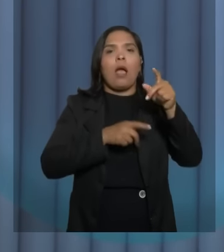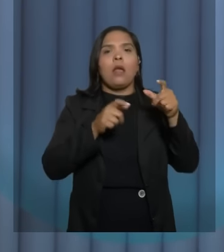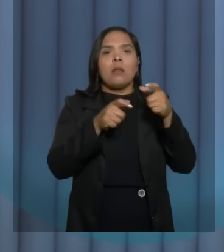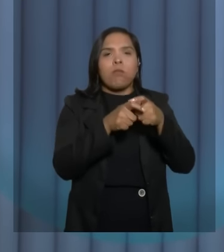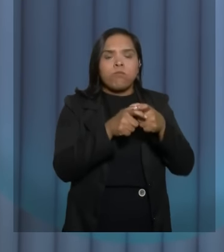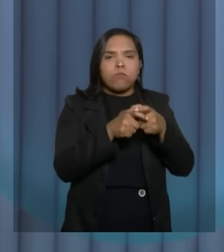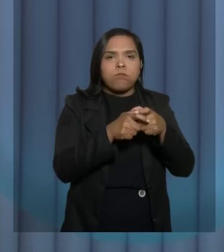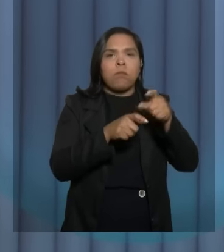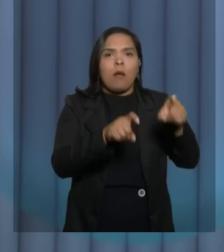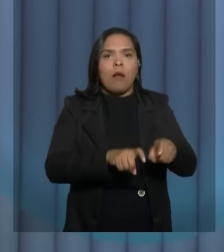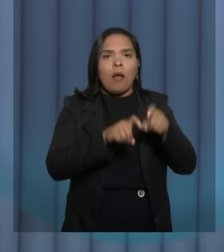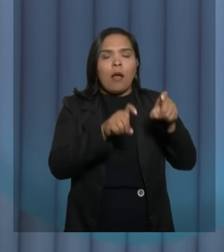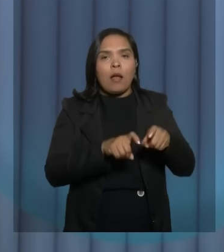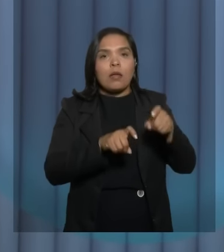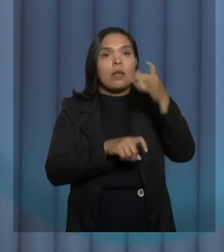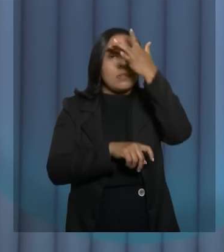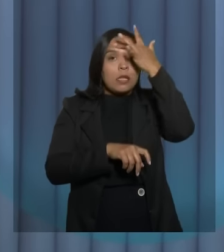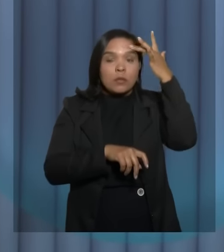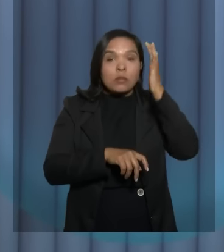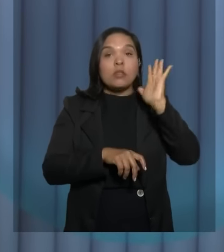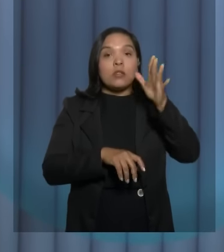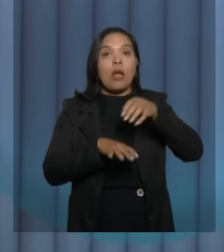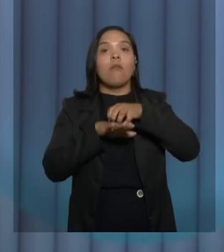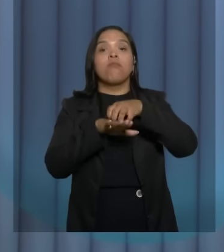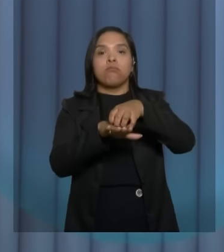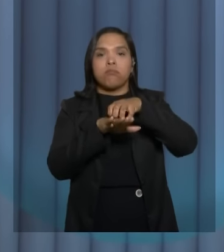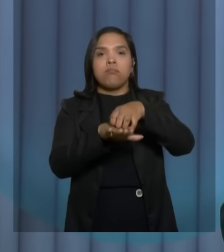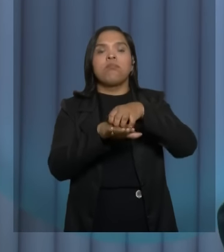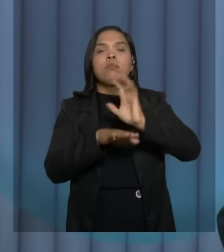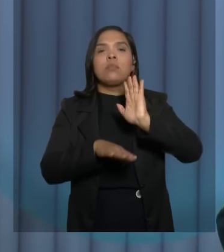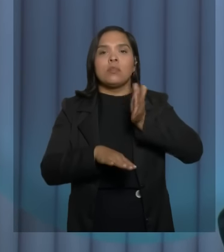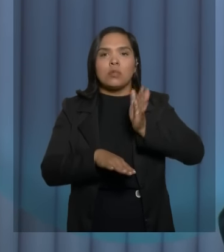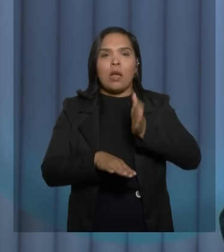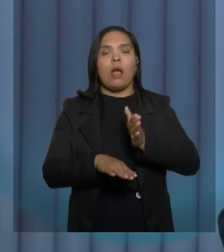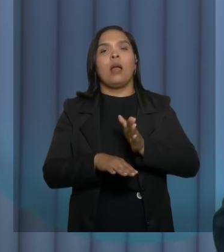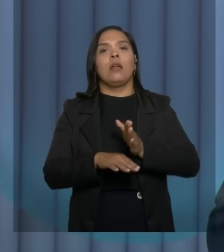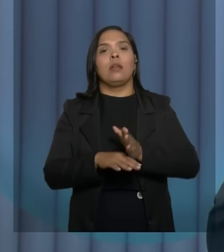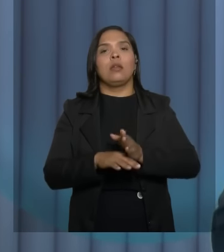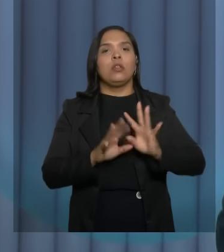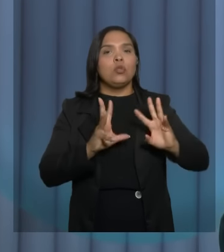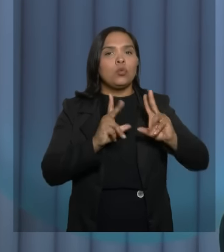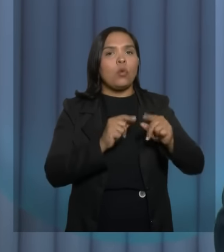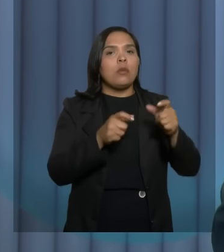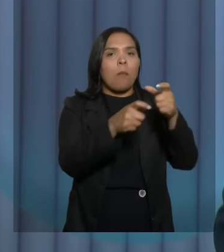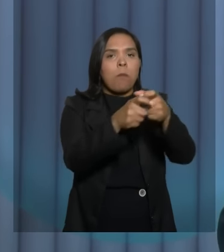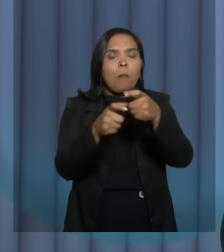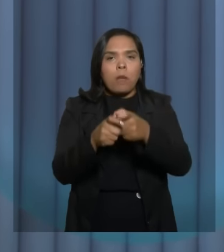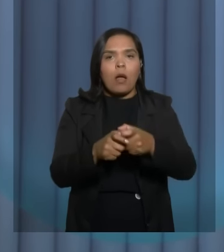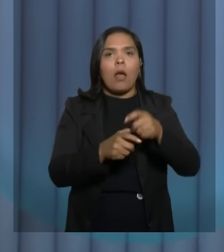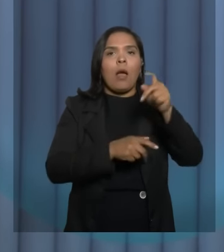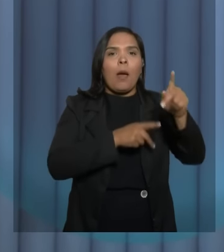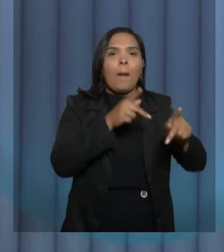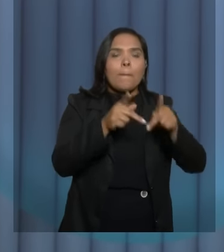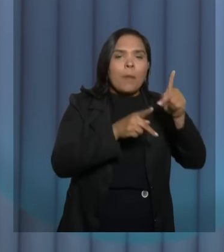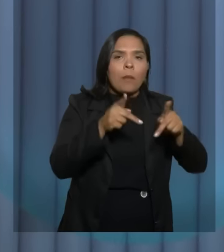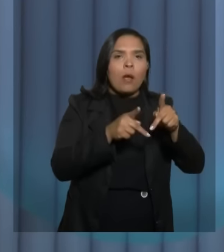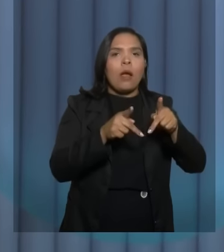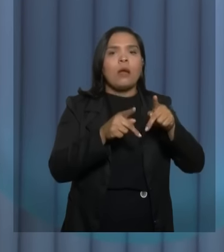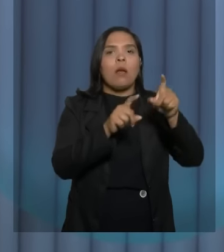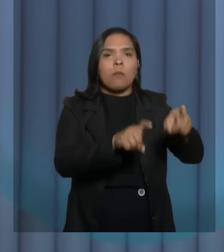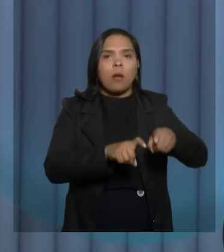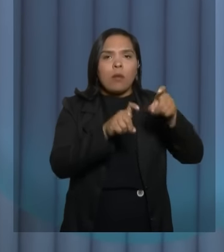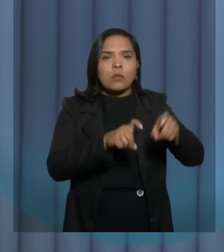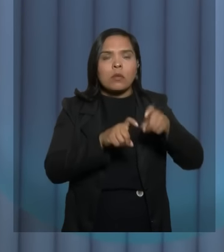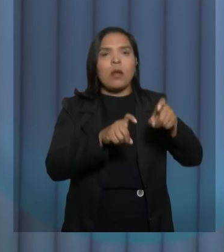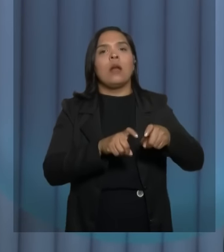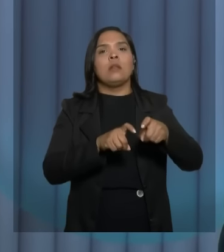contratação das pessoas que já fazem esse transporte. Você sabe muito bem que em todos os pequenos povoados a pessoa cobra 200, 300 reais para poder trazer a pessoa para a